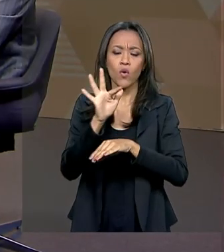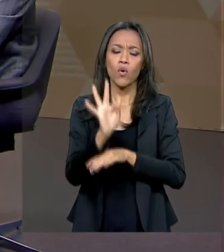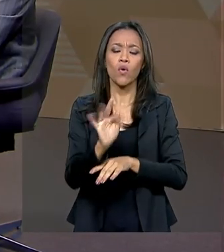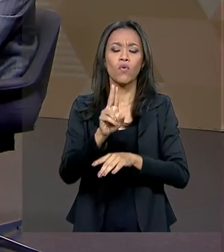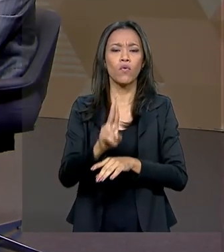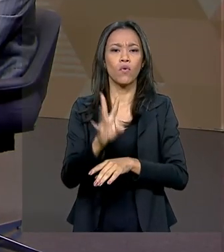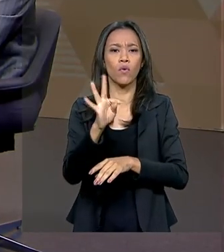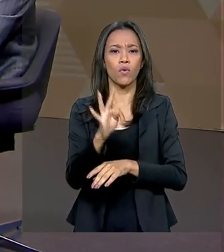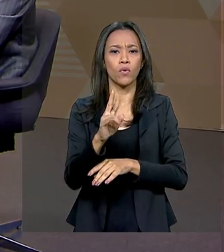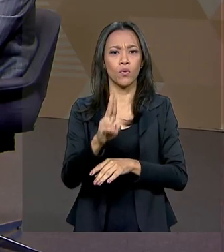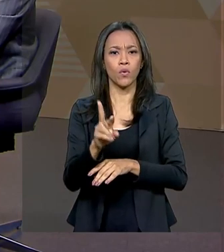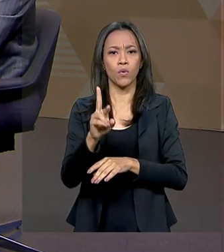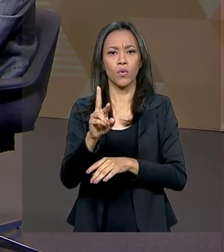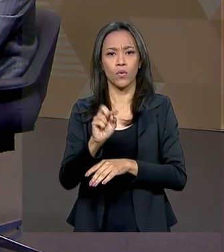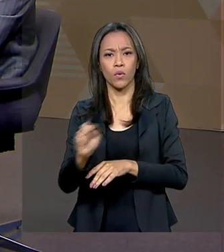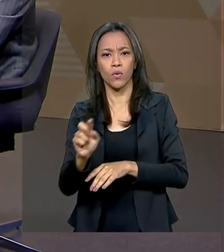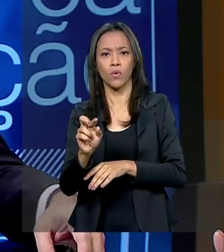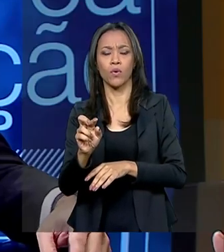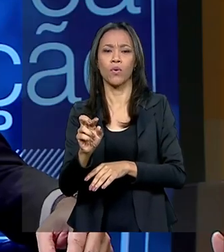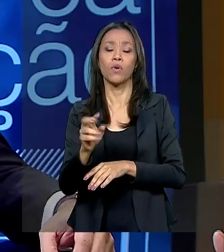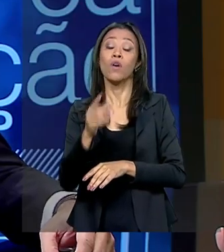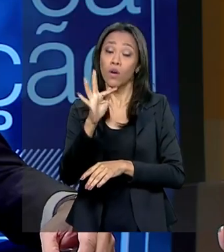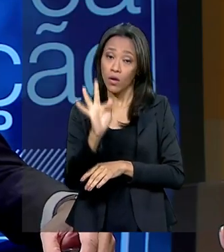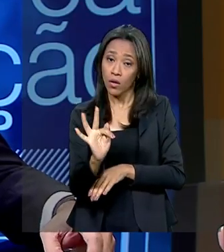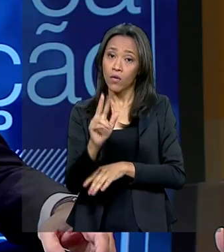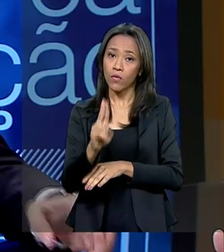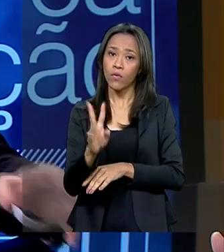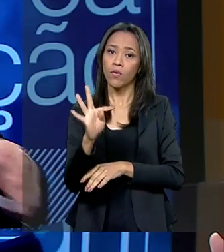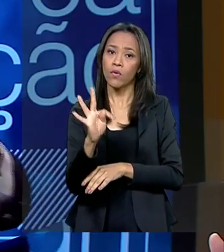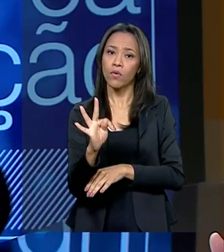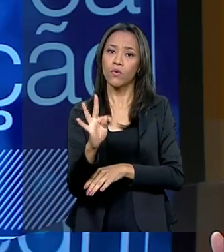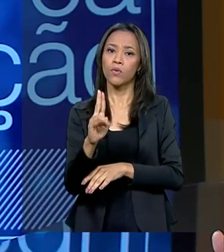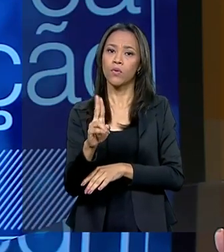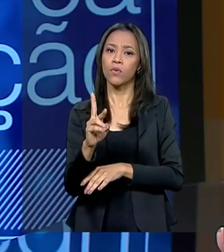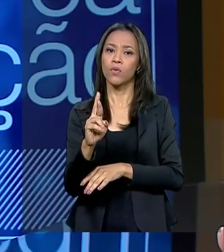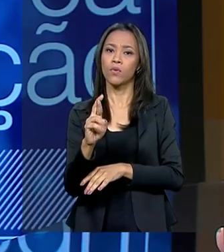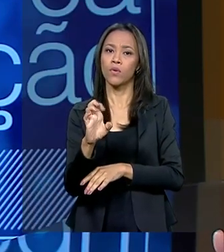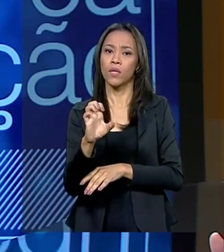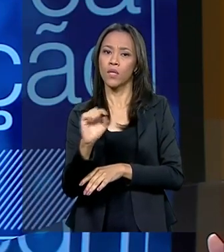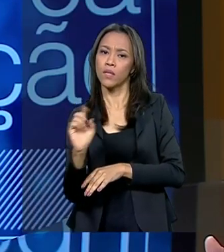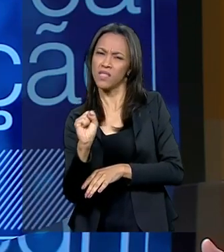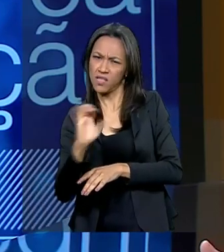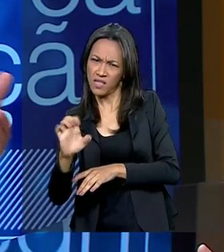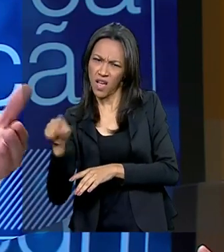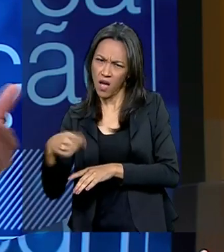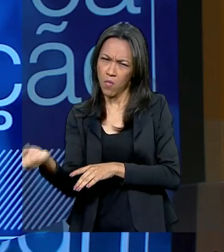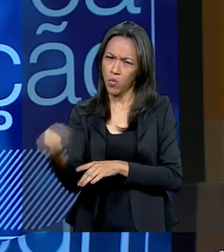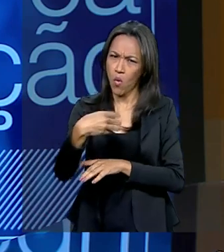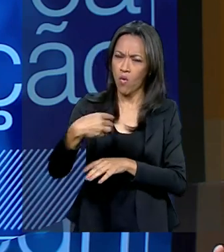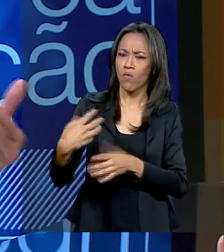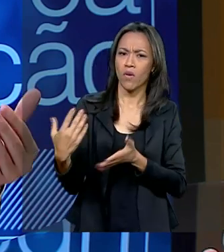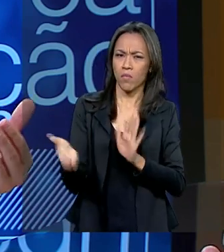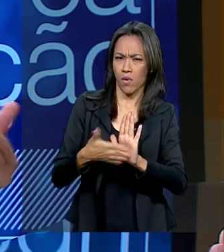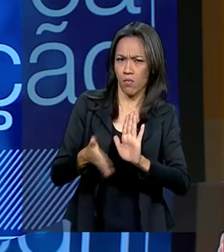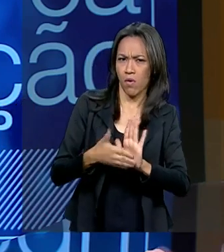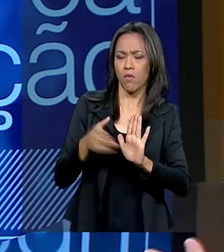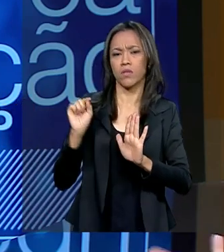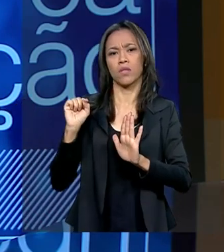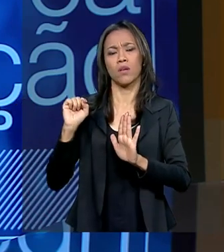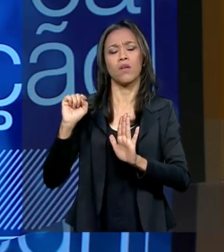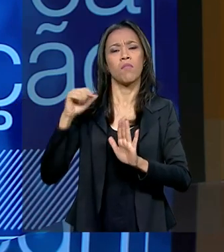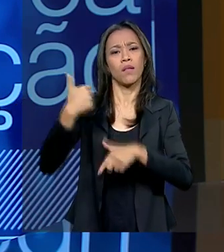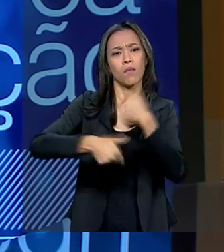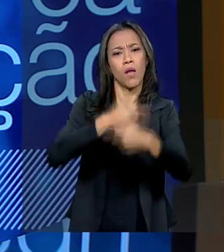que é esse programa lançado para o ensino superior, é uma forma justamente de trabalhar com esse novo cenário onde as universidades,